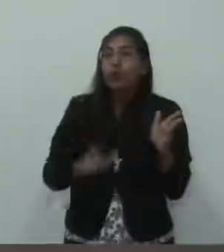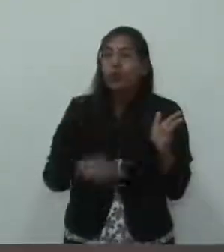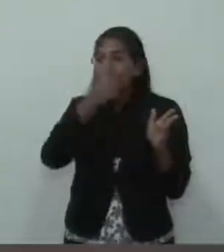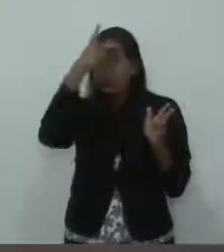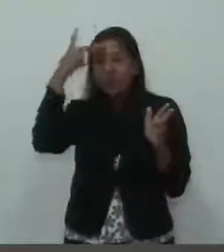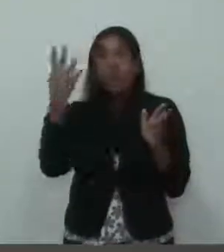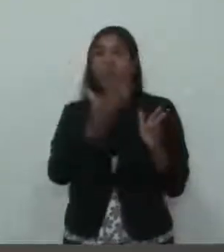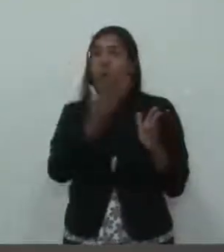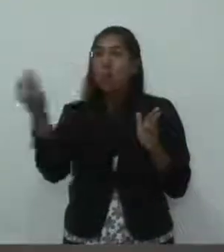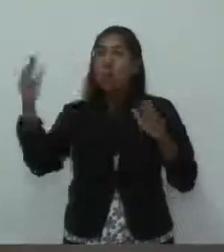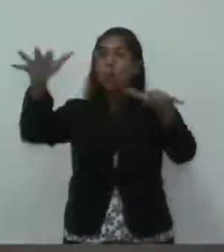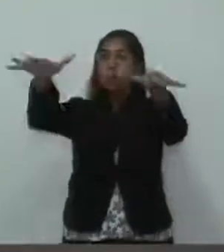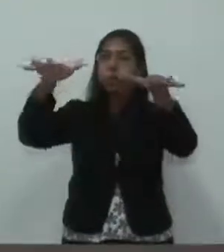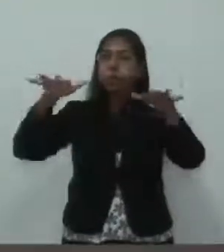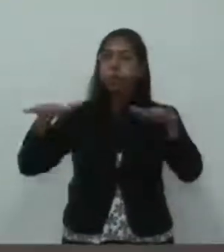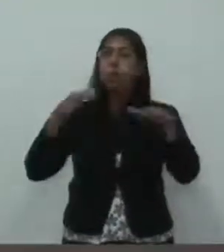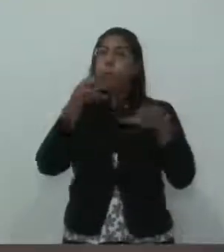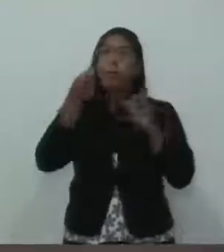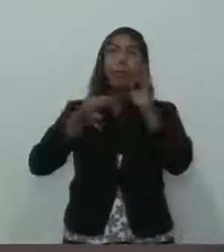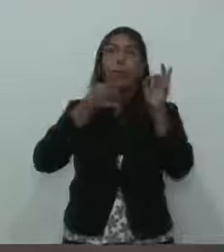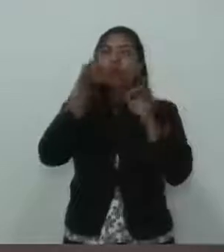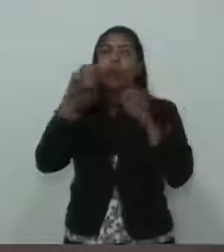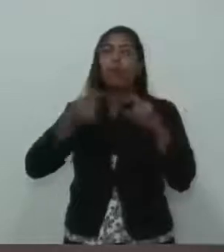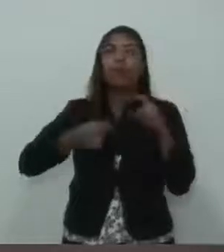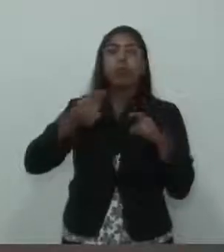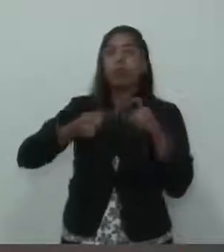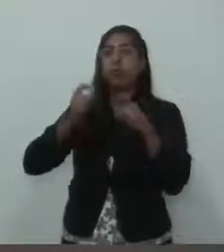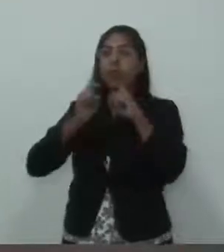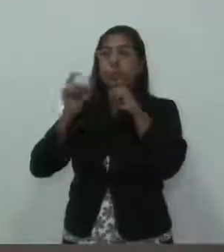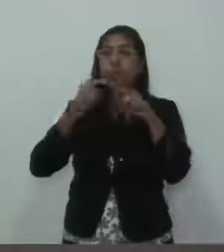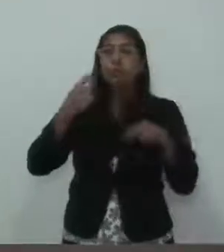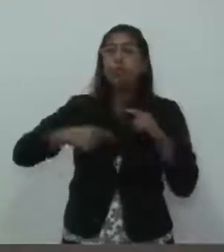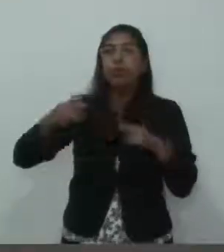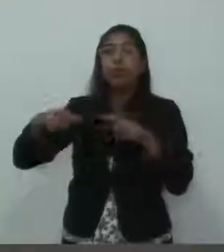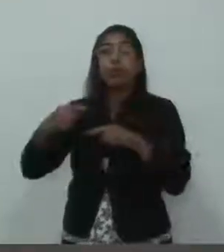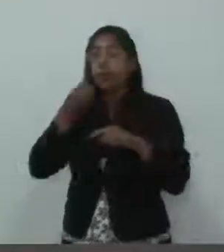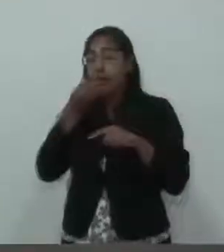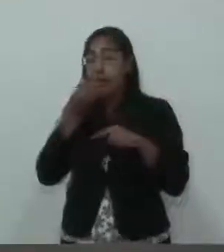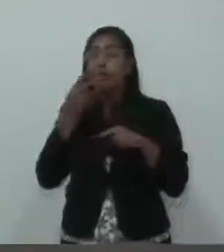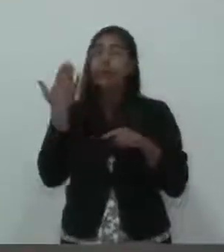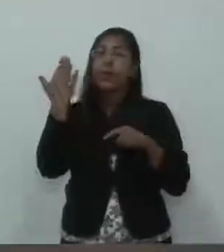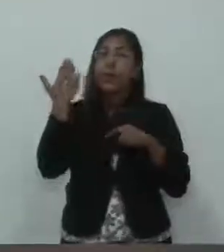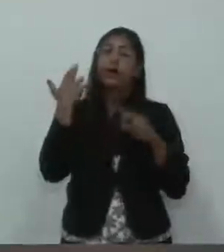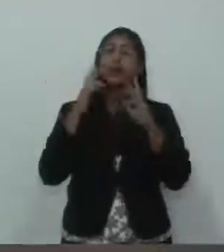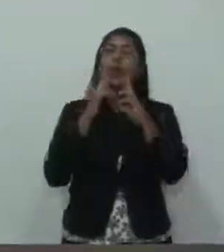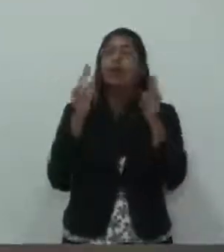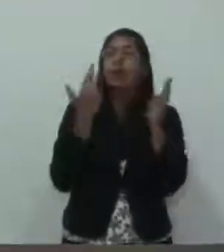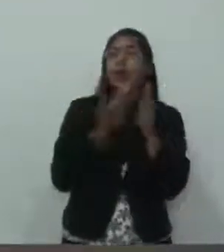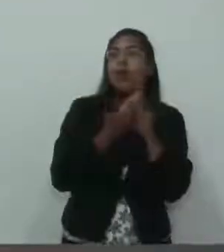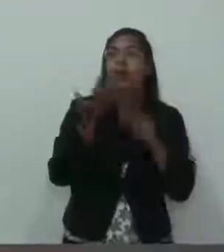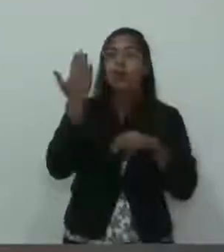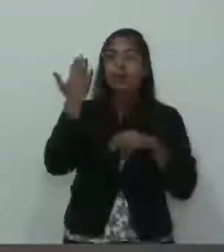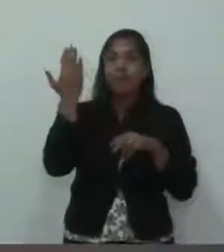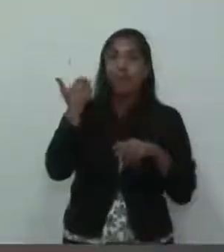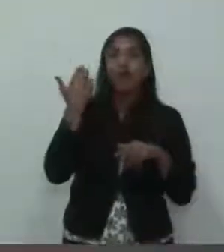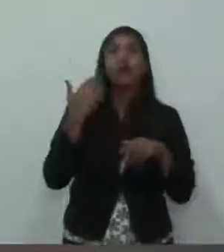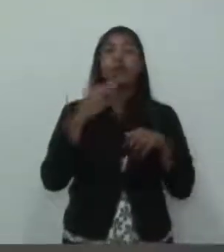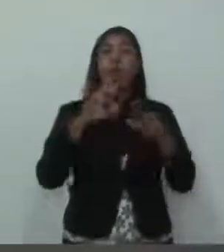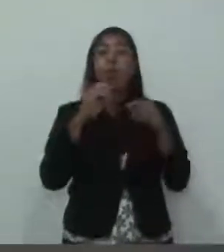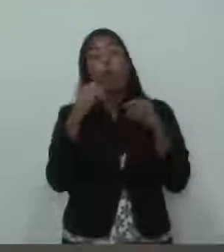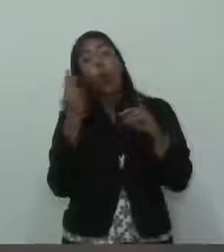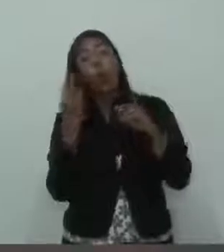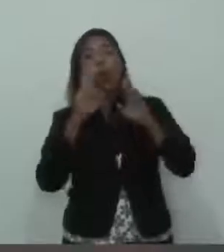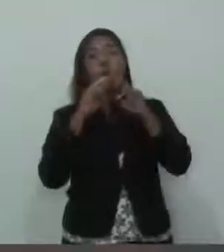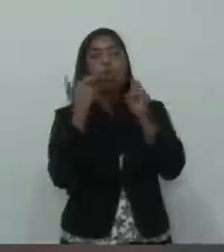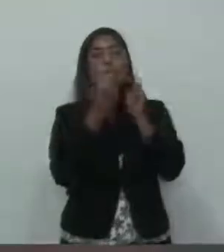pessoas opinando, debatendo, sugerindo, reuniões que tivemos aqui nessa casa, reuniões, como tivemos a Santa Fé, conversando,